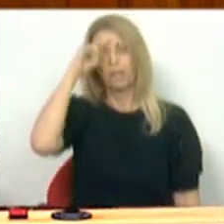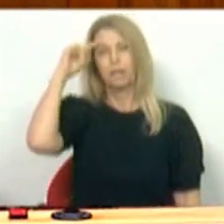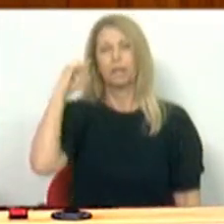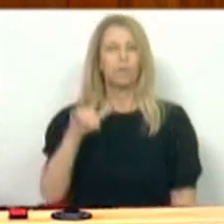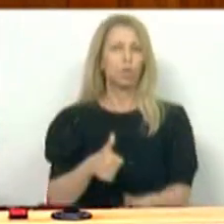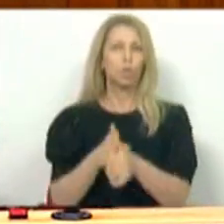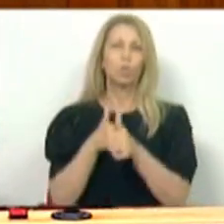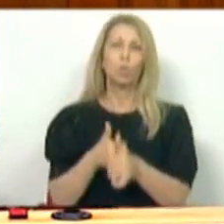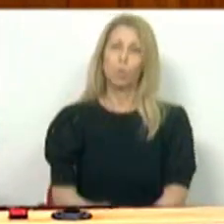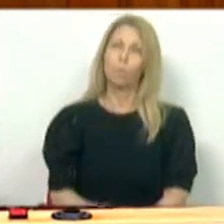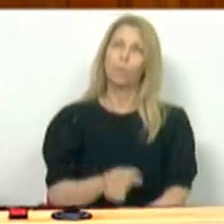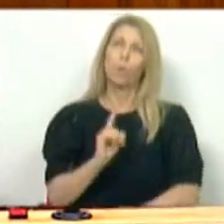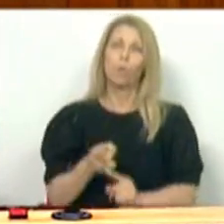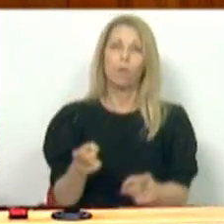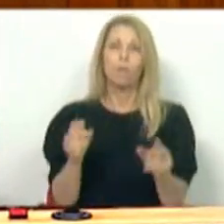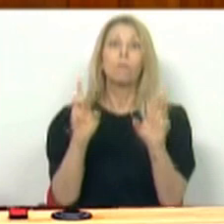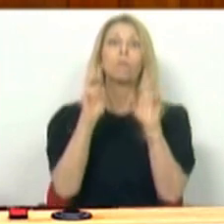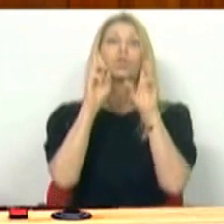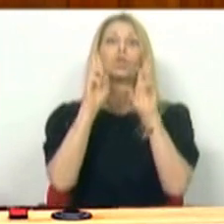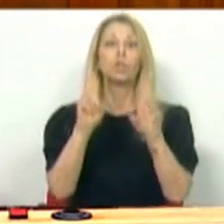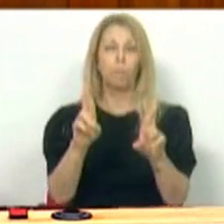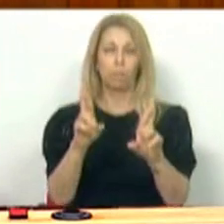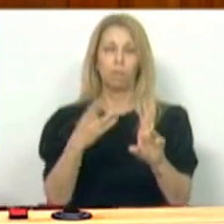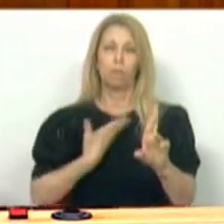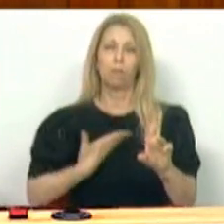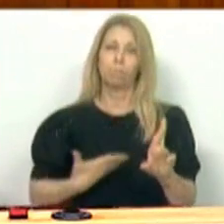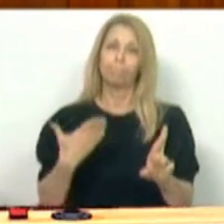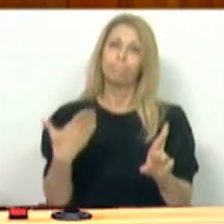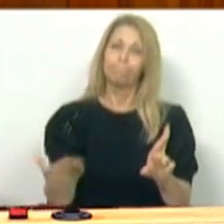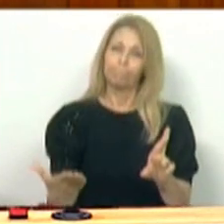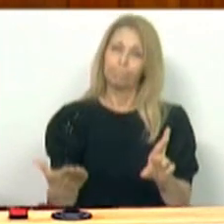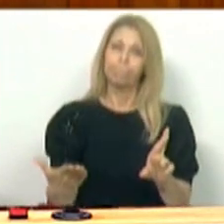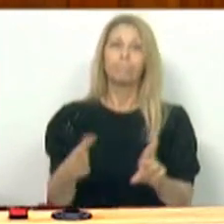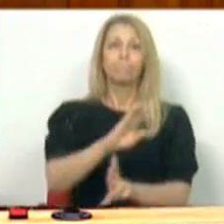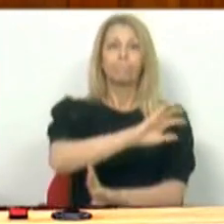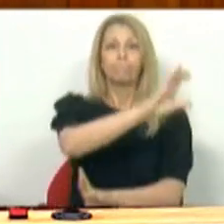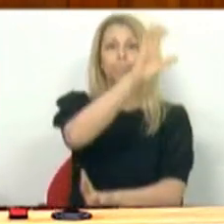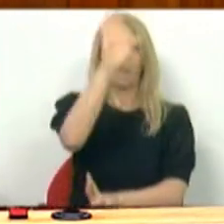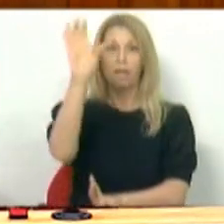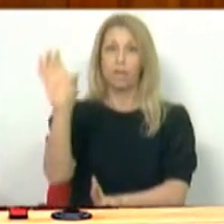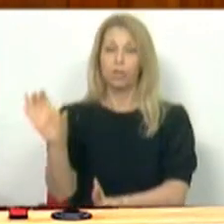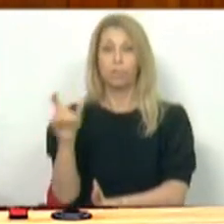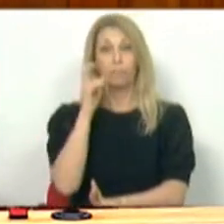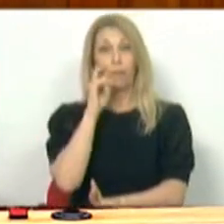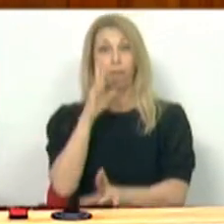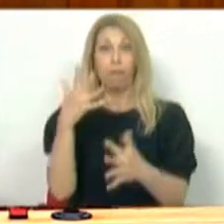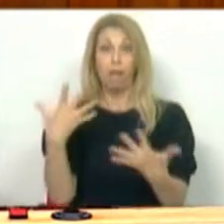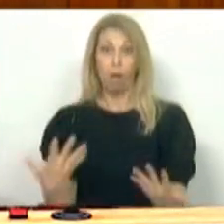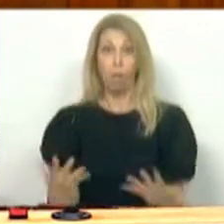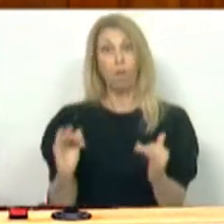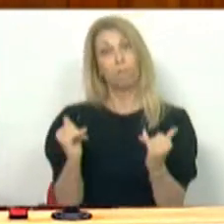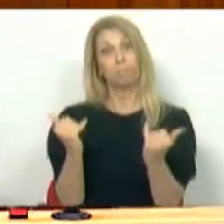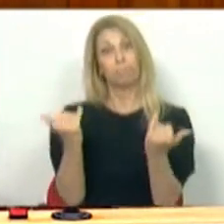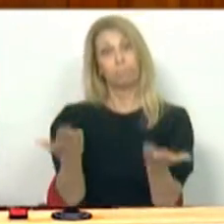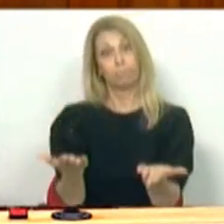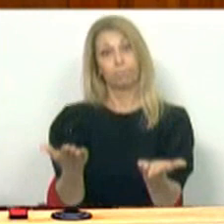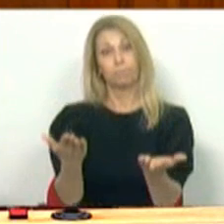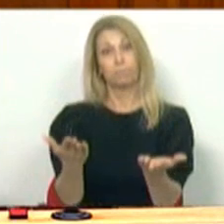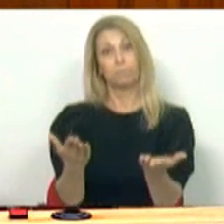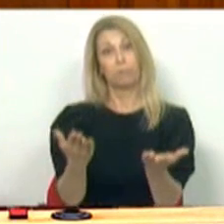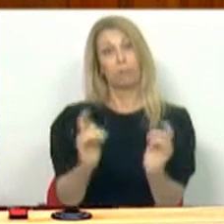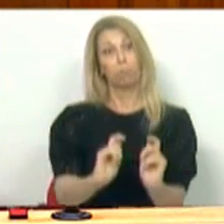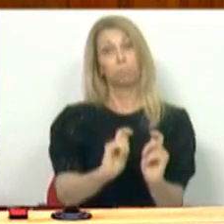expectativa legítima que desenvolve nos países a quem agora atribui o Estatuto de Candidato.